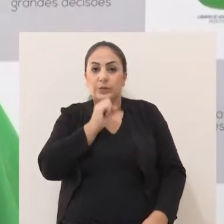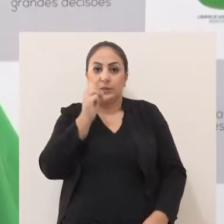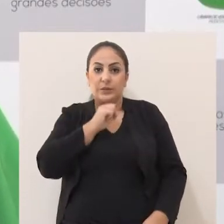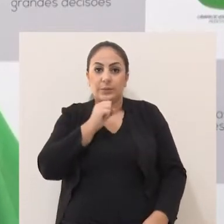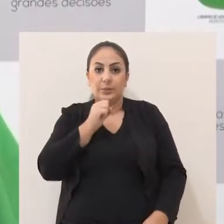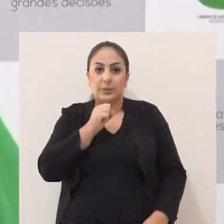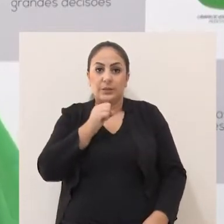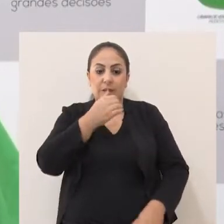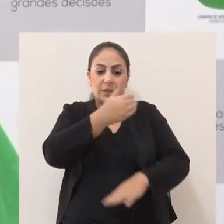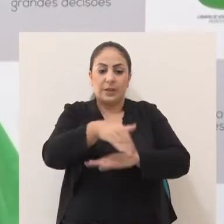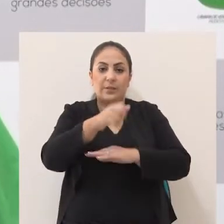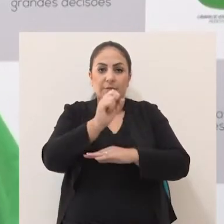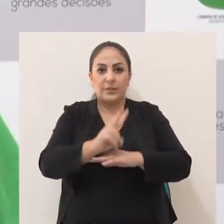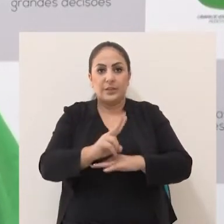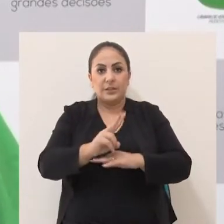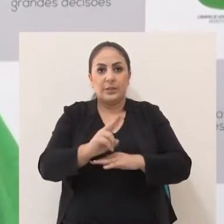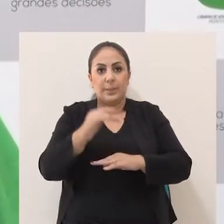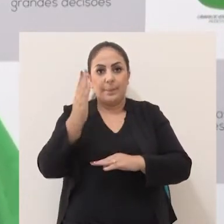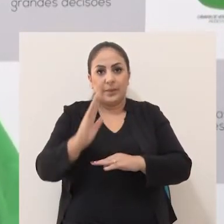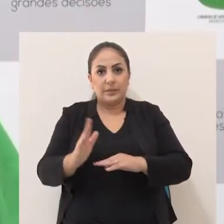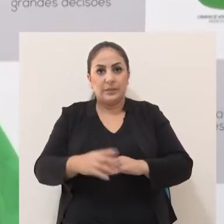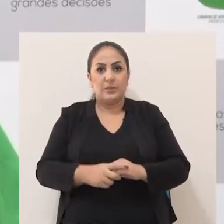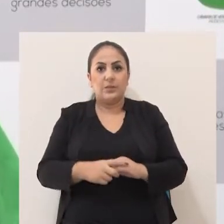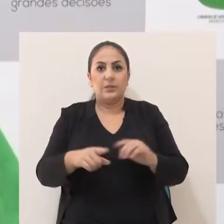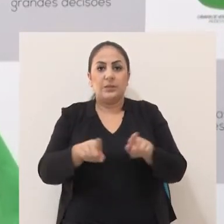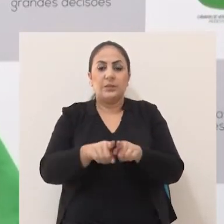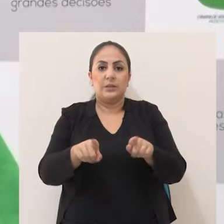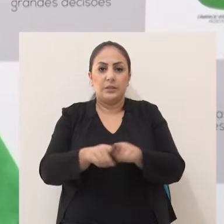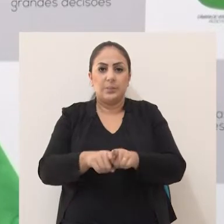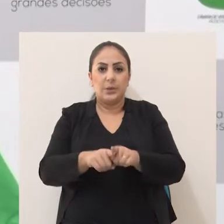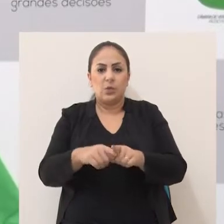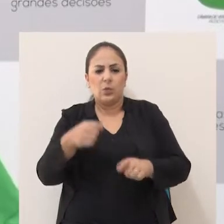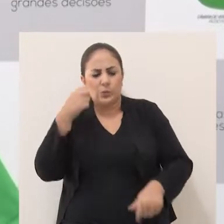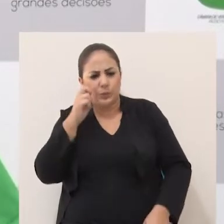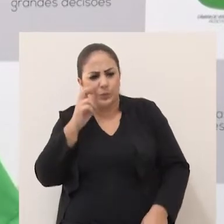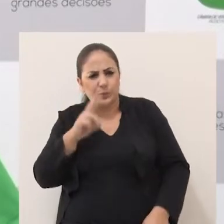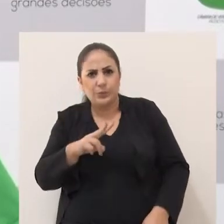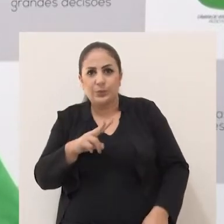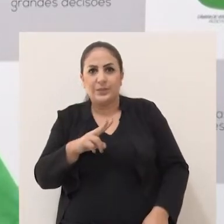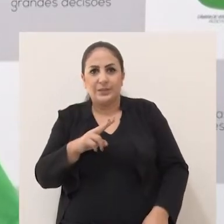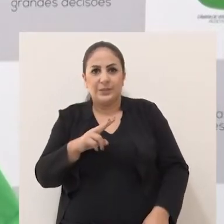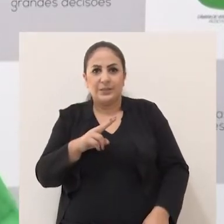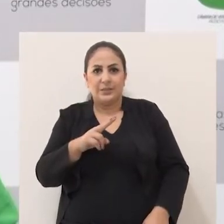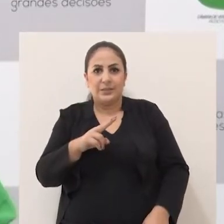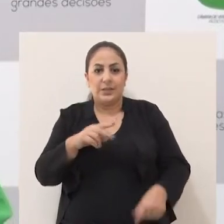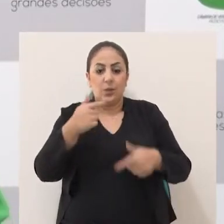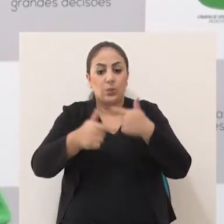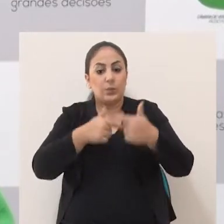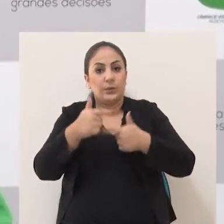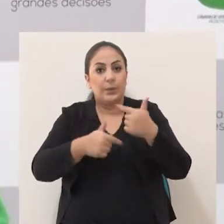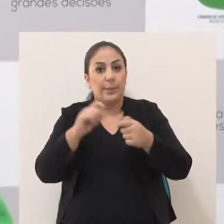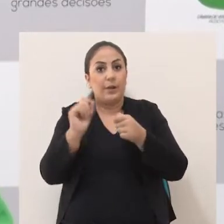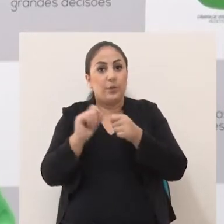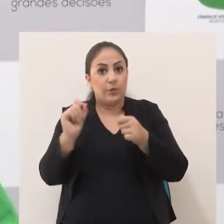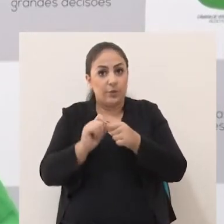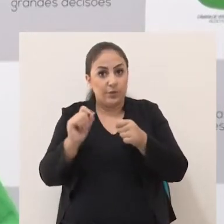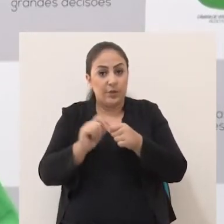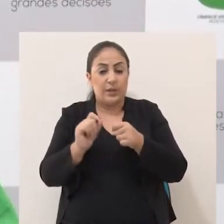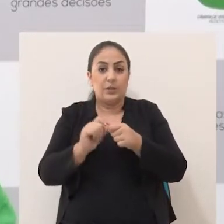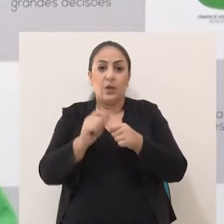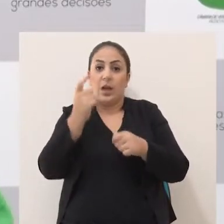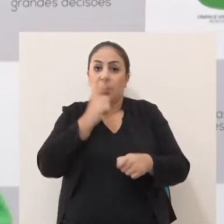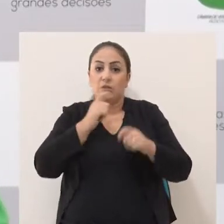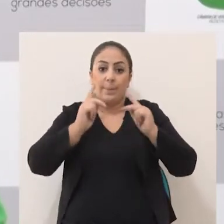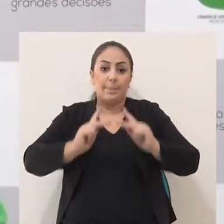no sábado, na Avenida, mais de 30, 40, chegaram na hora que iriam sair. Quando viram o trabalho que foi feito,